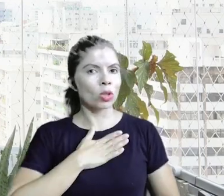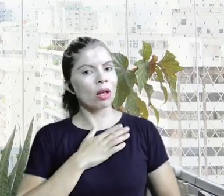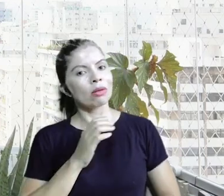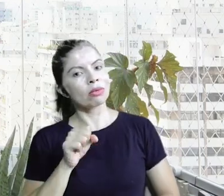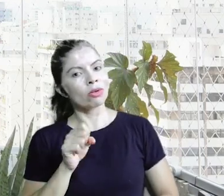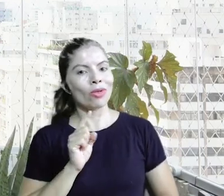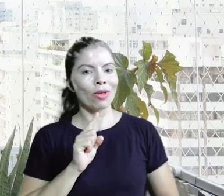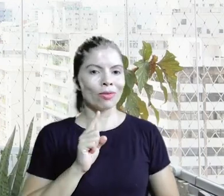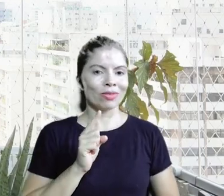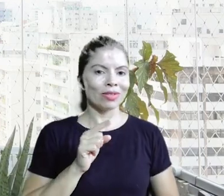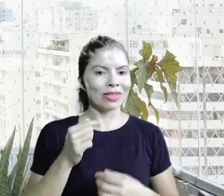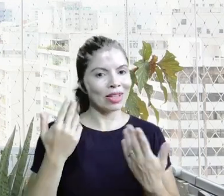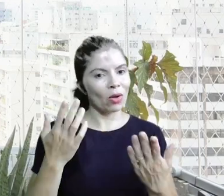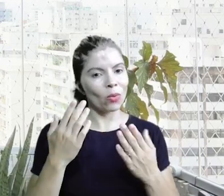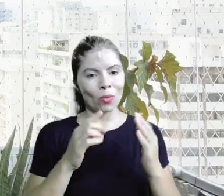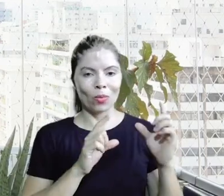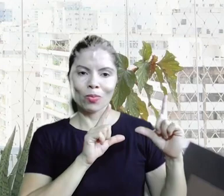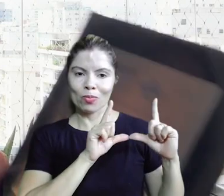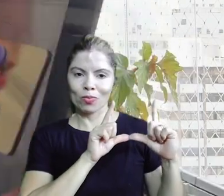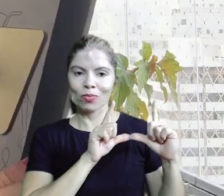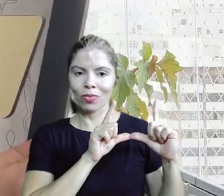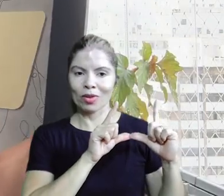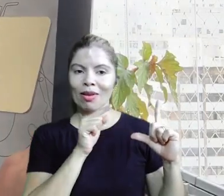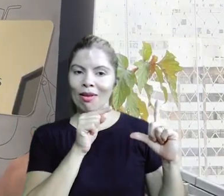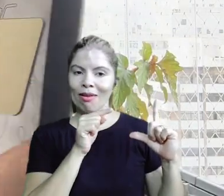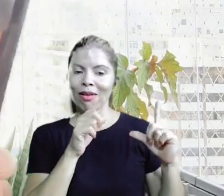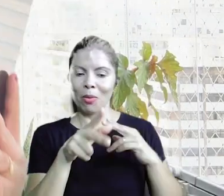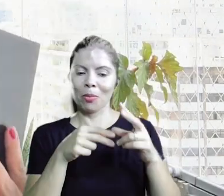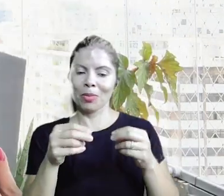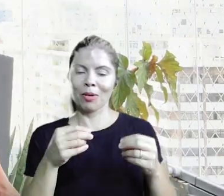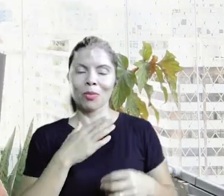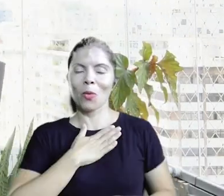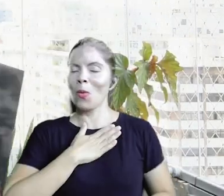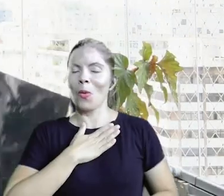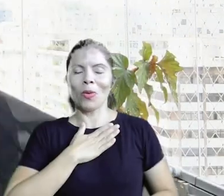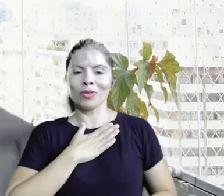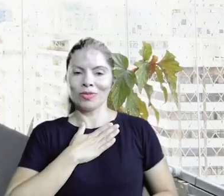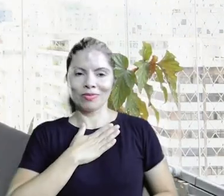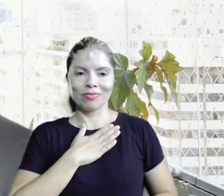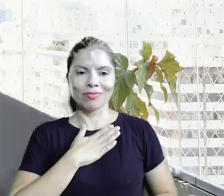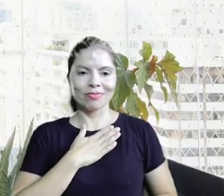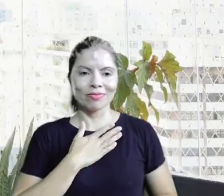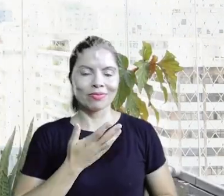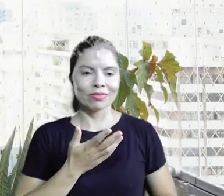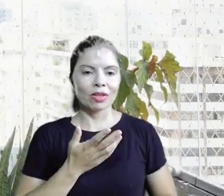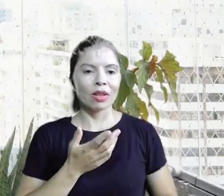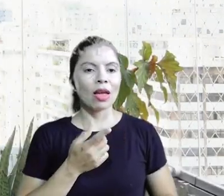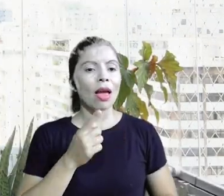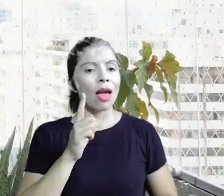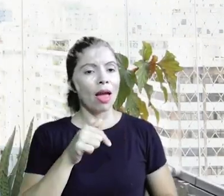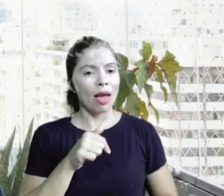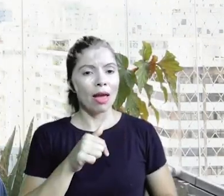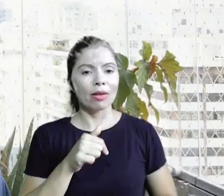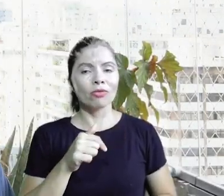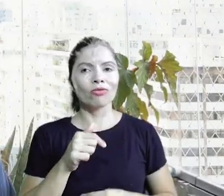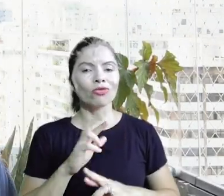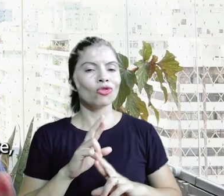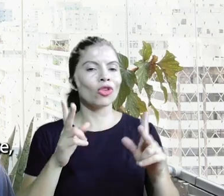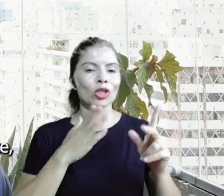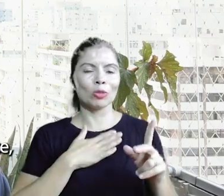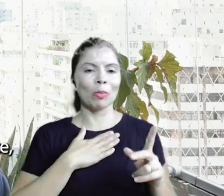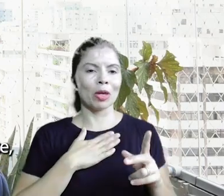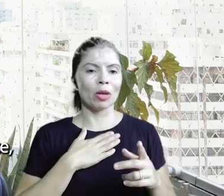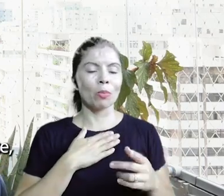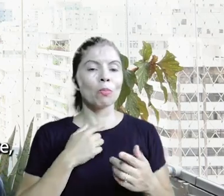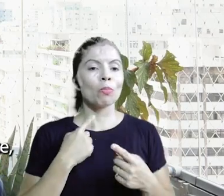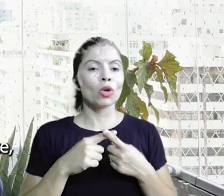o prêmio Sebrae assim que eu tenho com o maior orgulho aqui ele ele é um